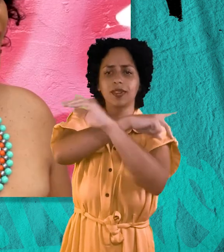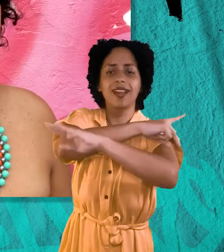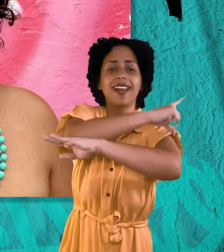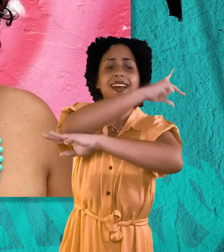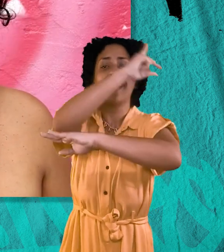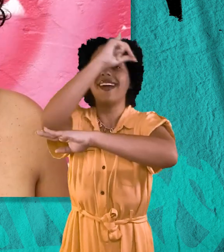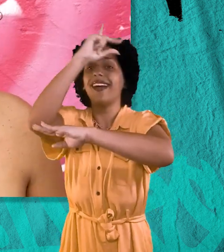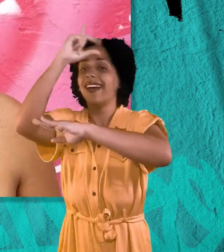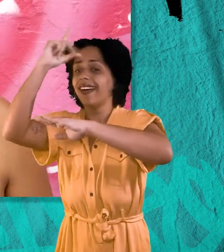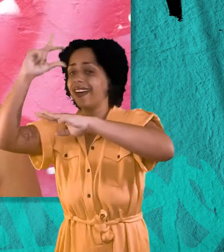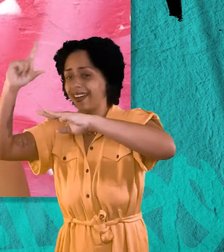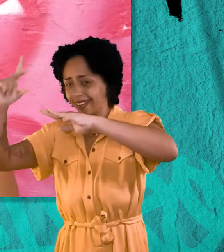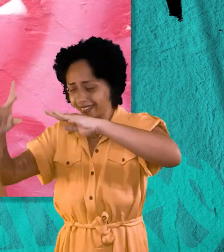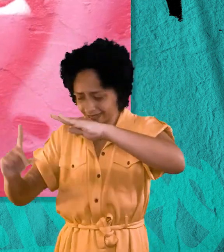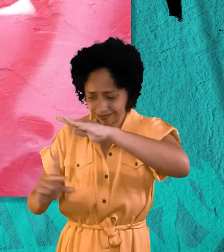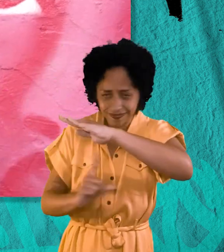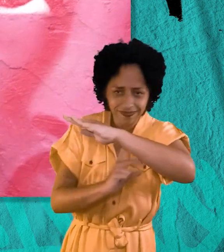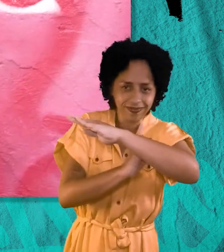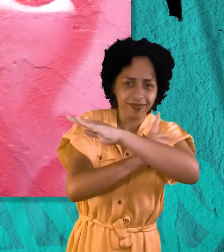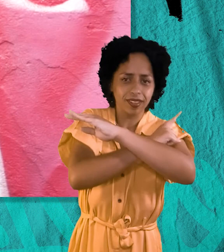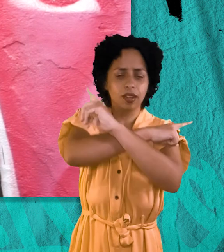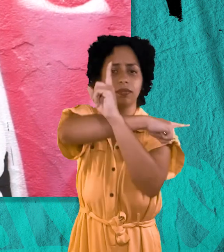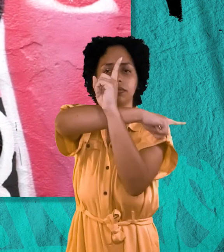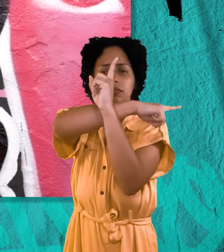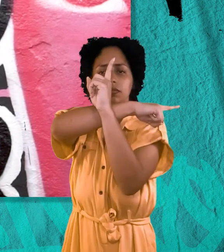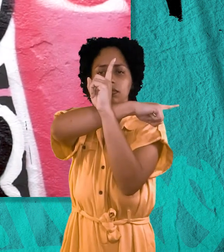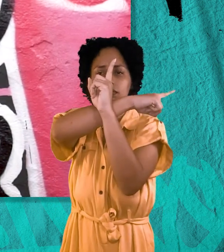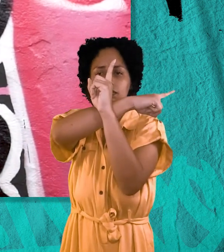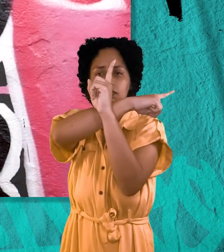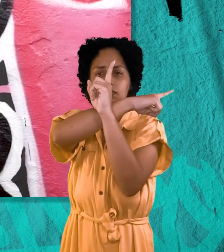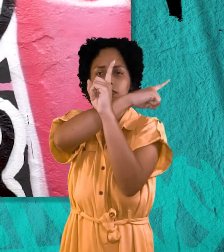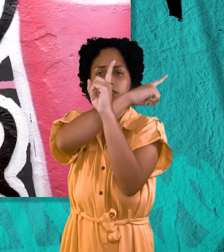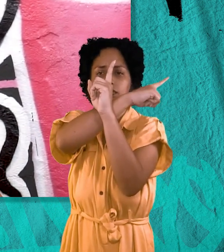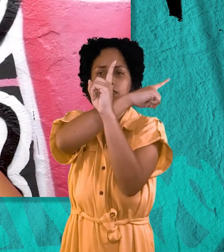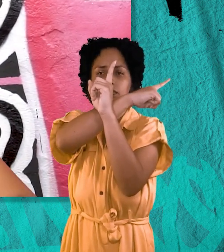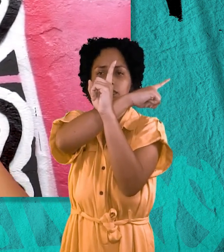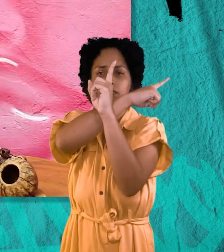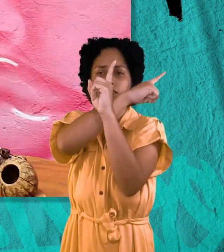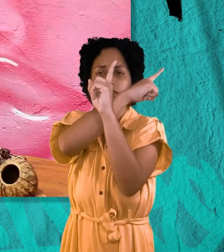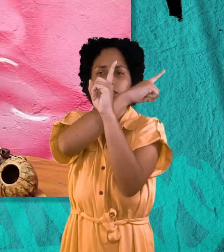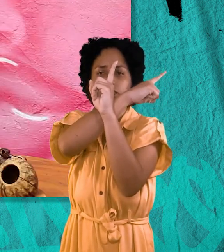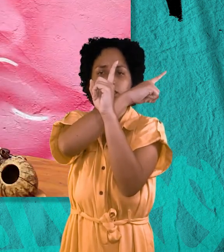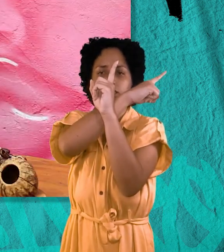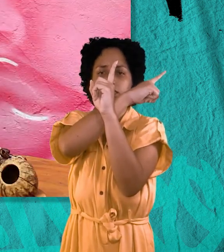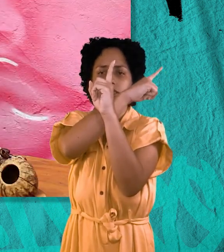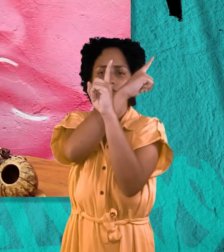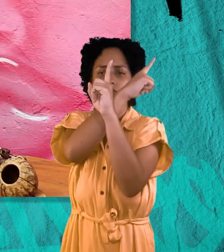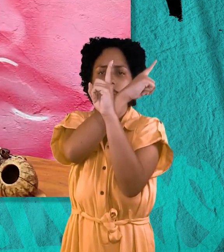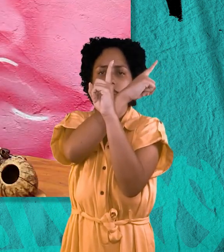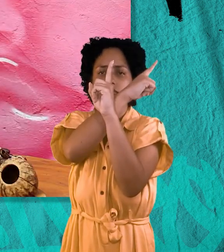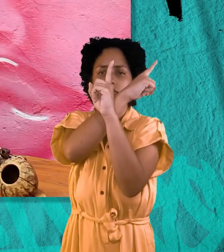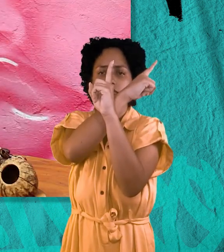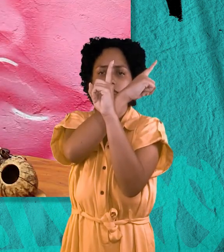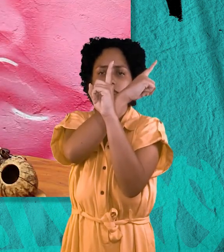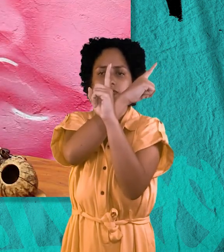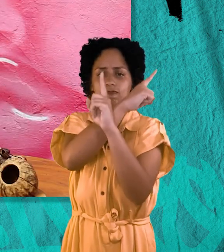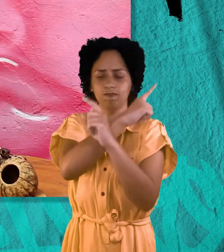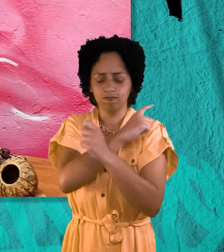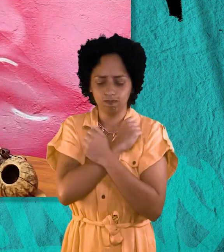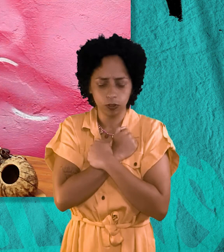Dia e noite, noite e dia, tic-tac, tic-tac, tic-tac, tic-tac.